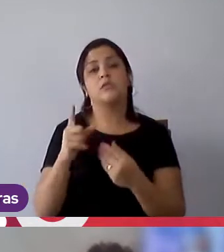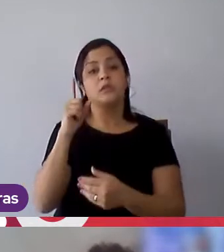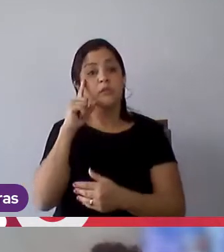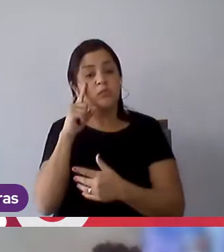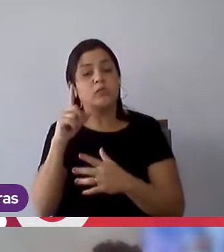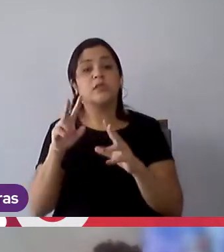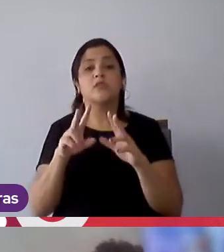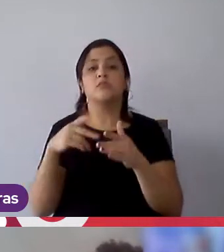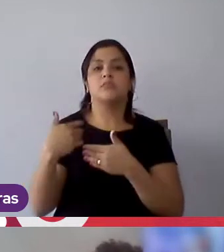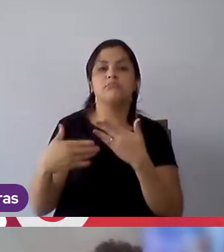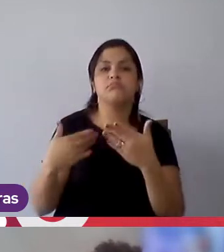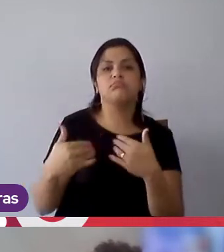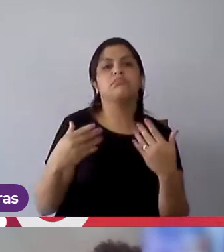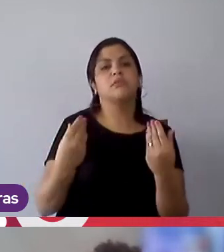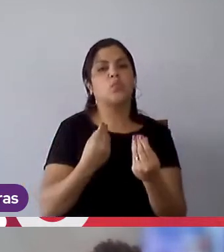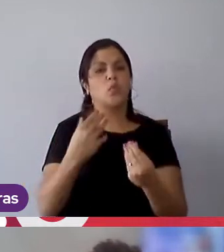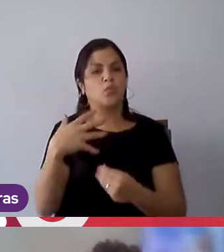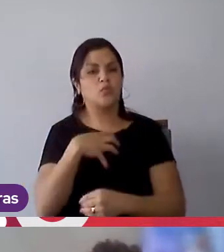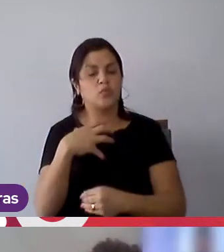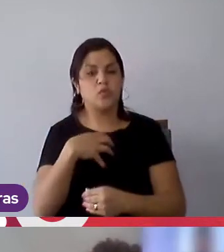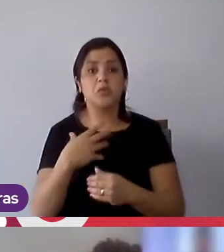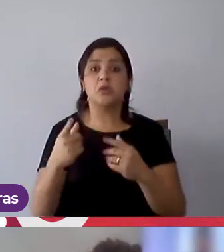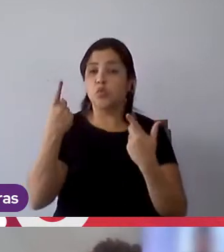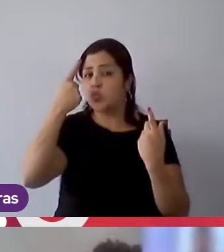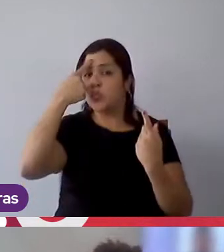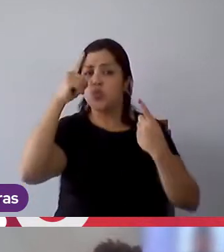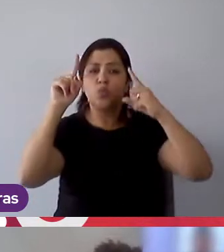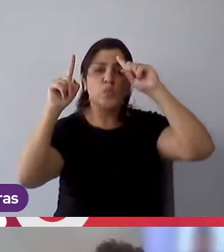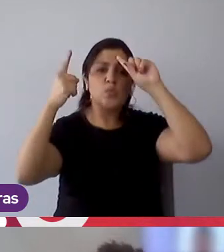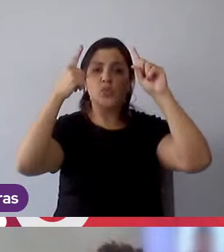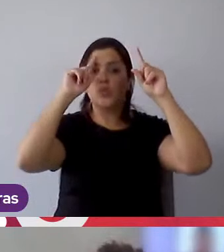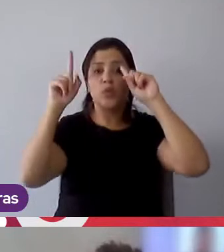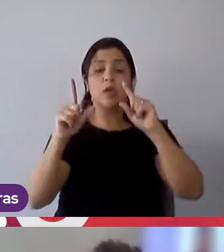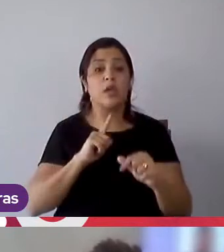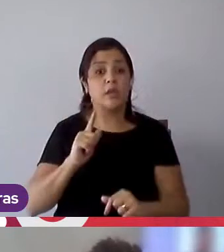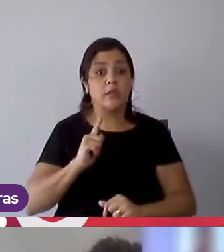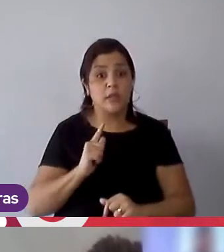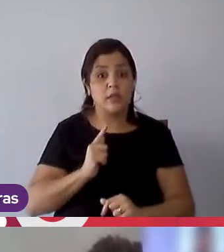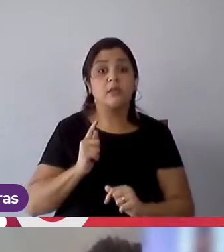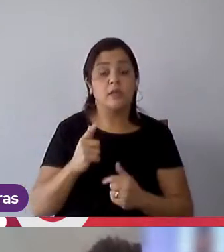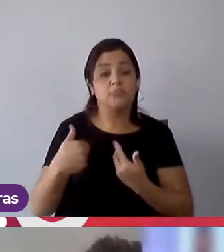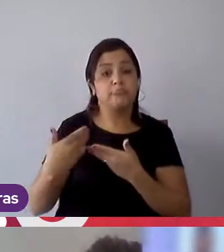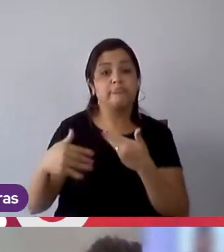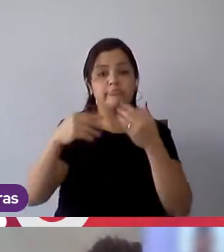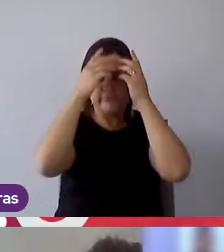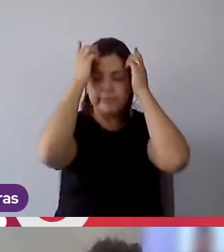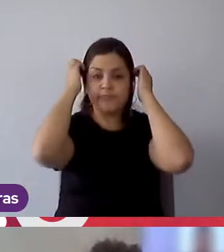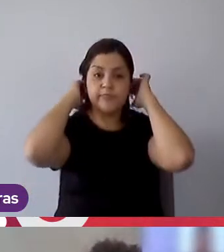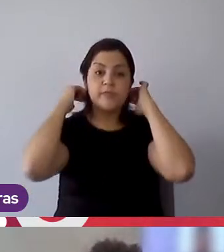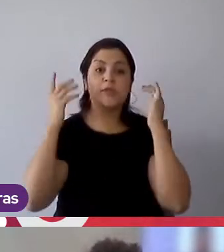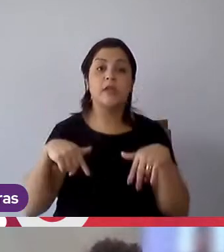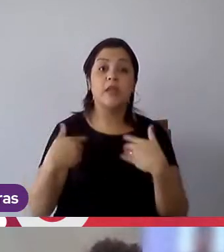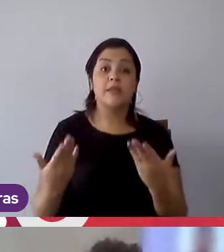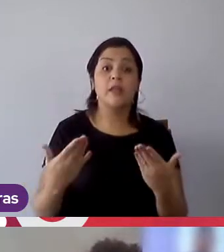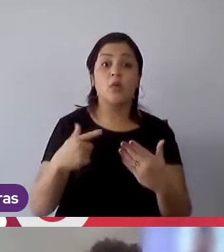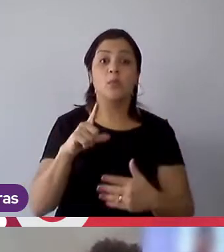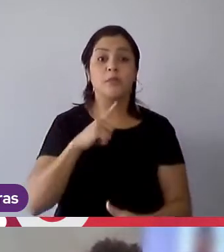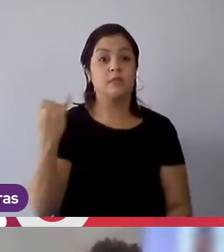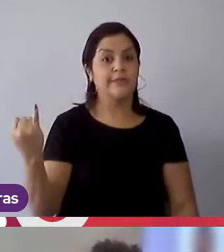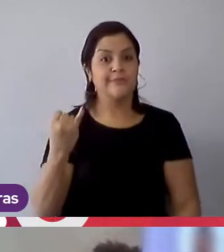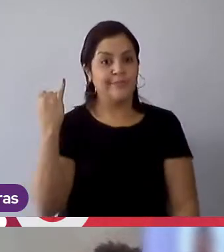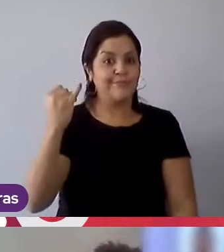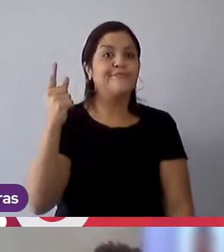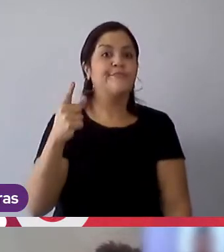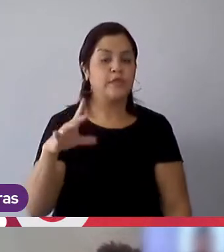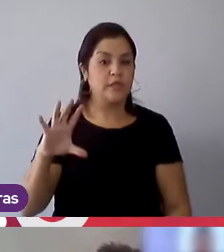sobre os processos que às vezes surgem dúvidas durante todo o processo, então eu acho que é muito importante